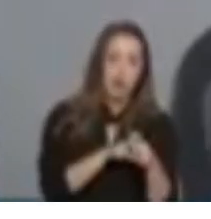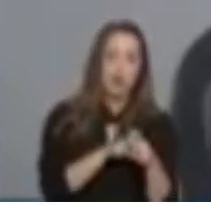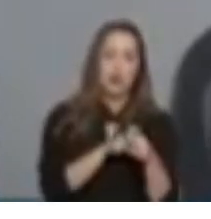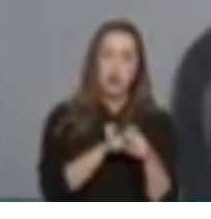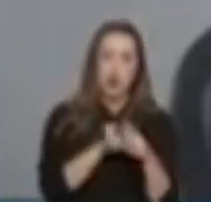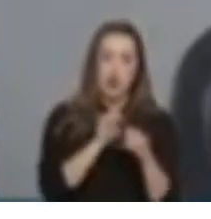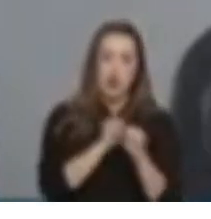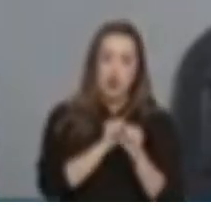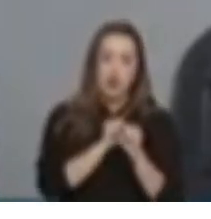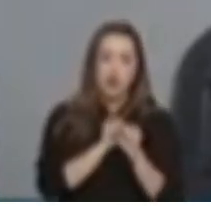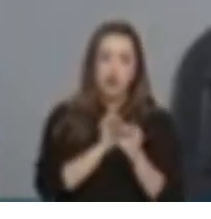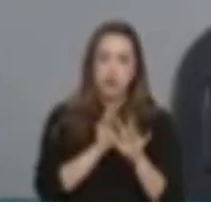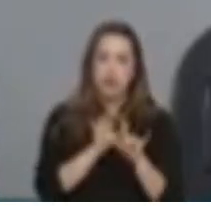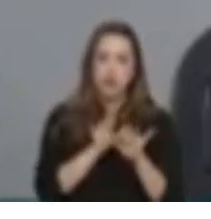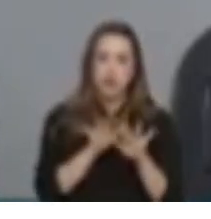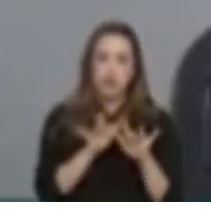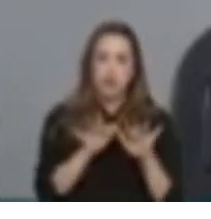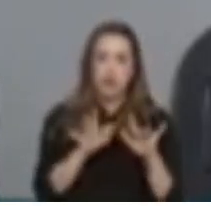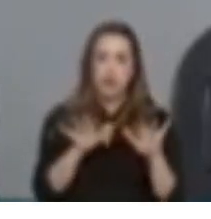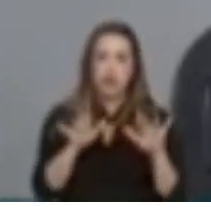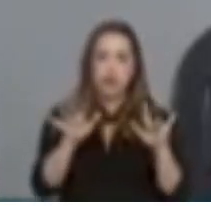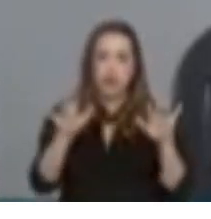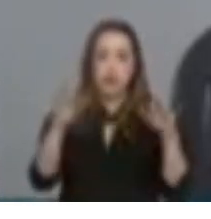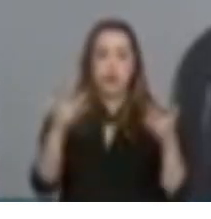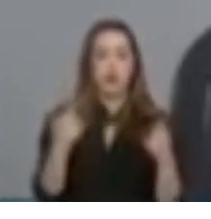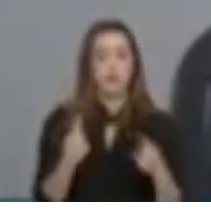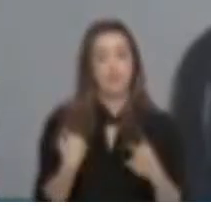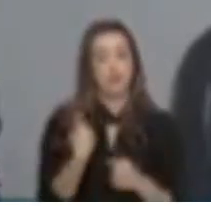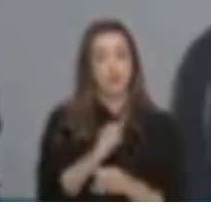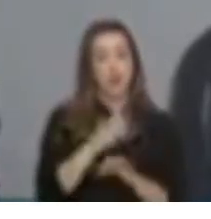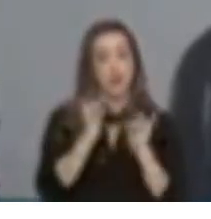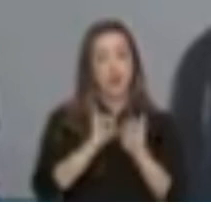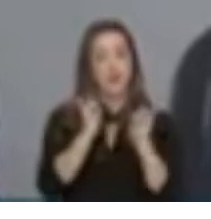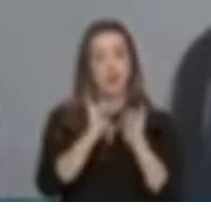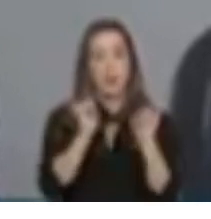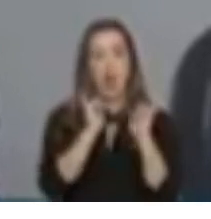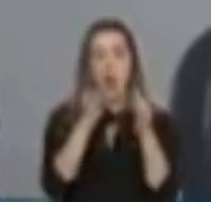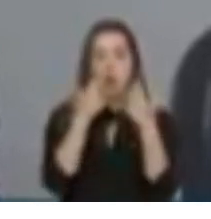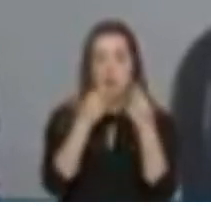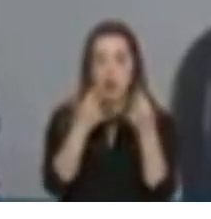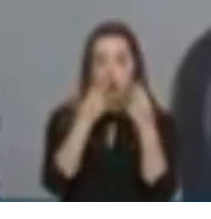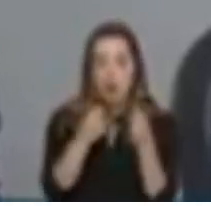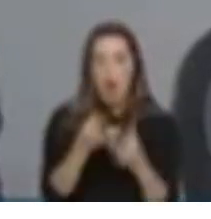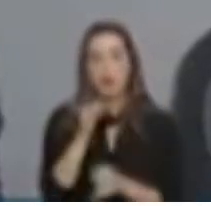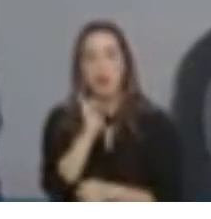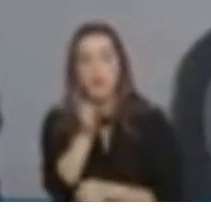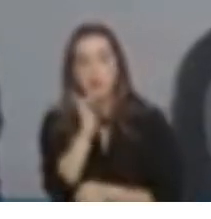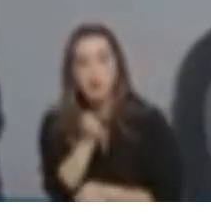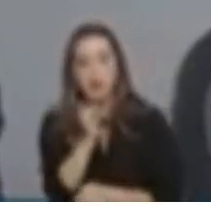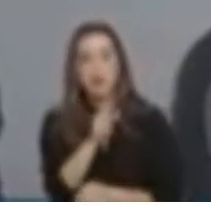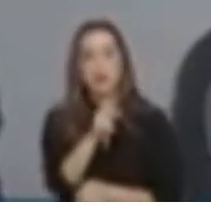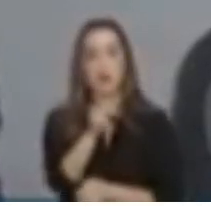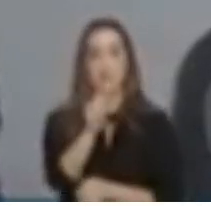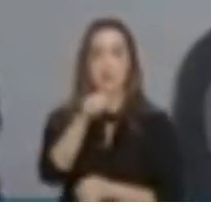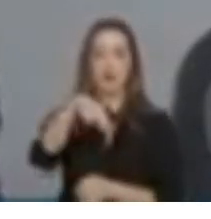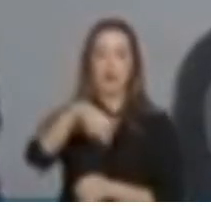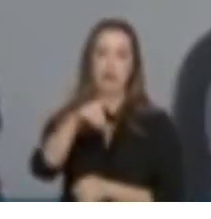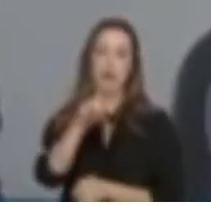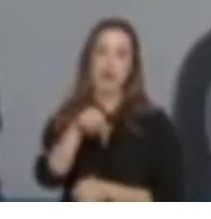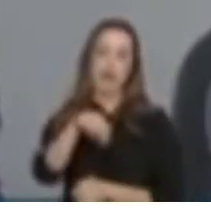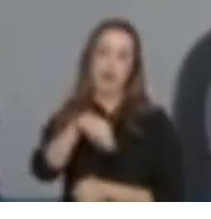desenvolvendo em uma velocidade maior. Por isso nós alertamos que era uma pandemia. Nós tivemos uma